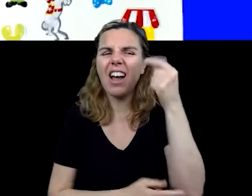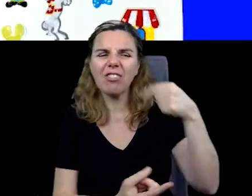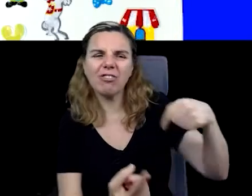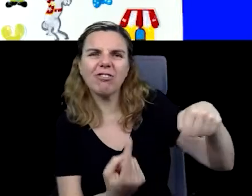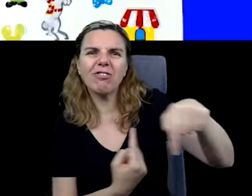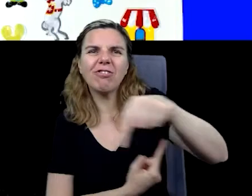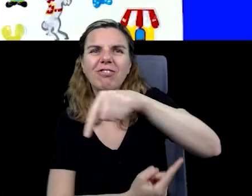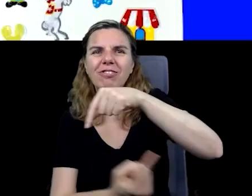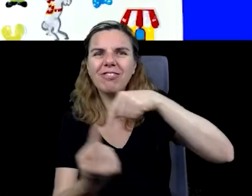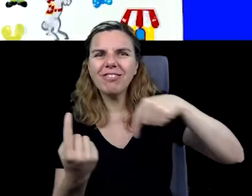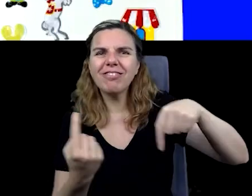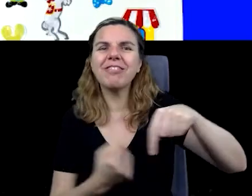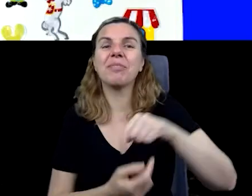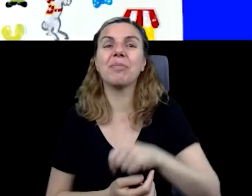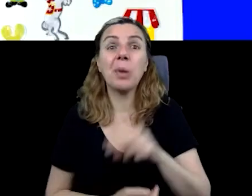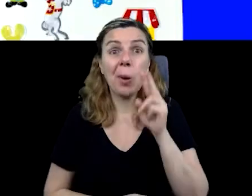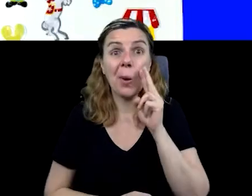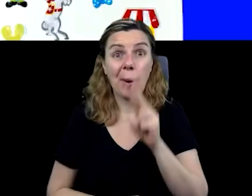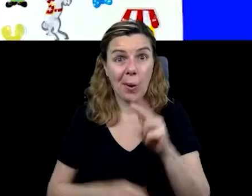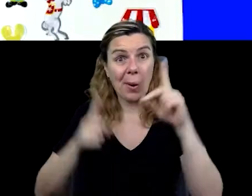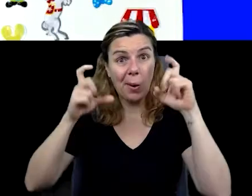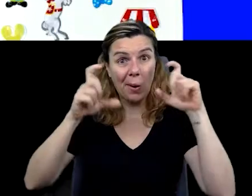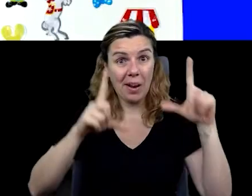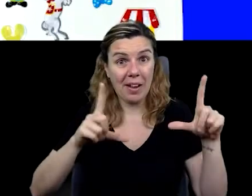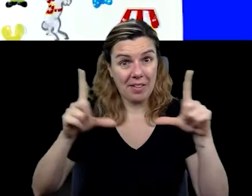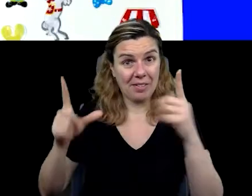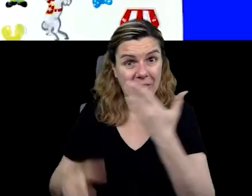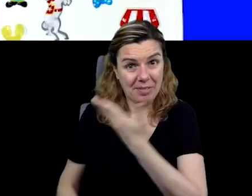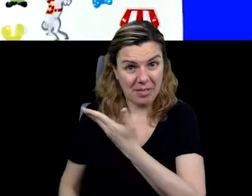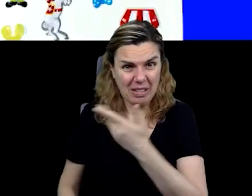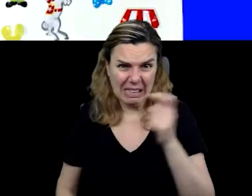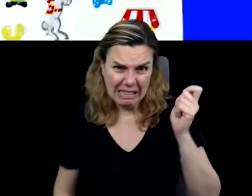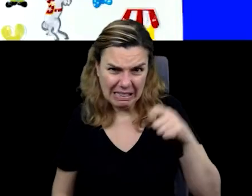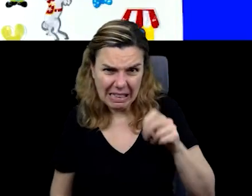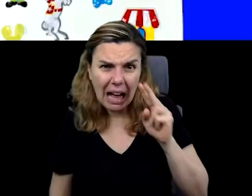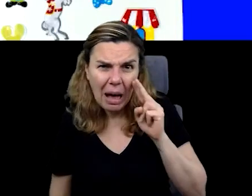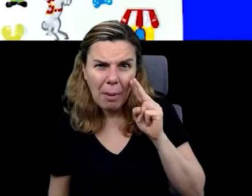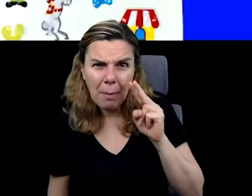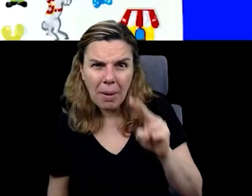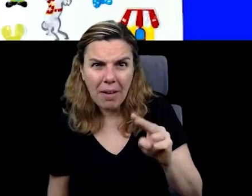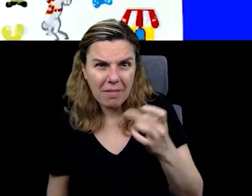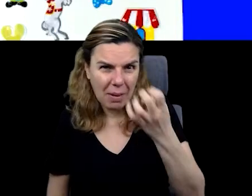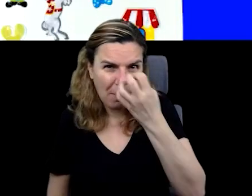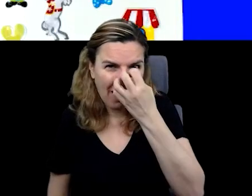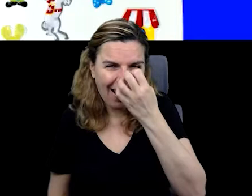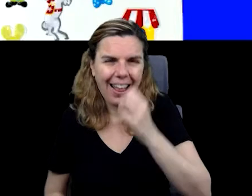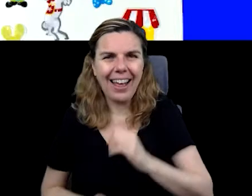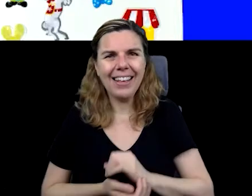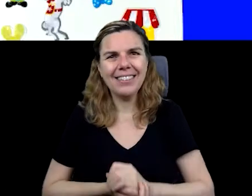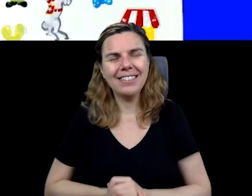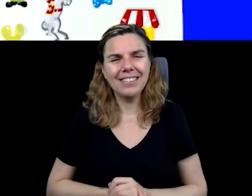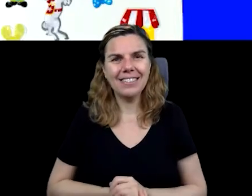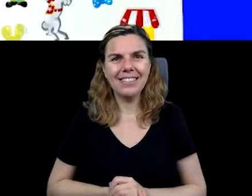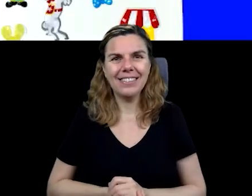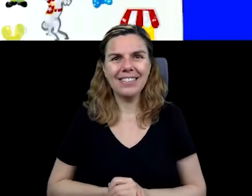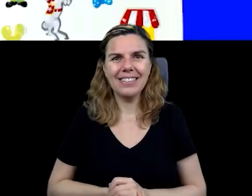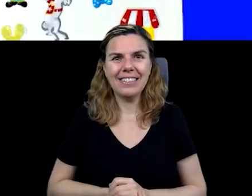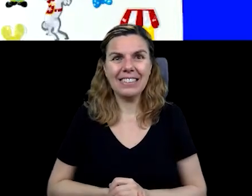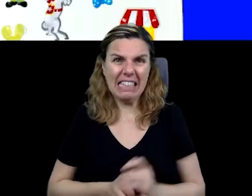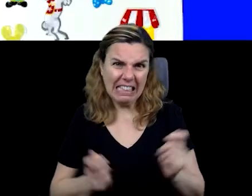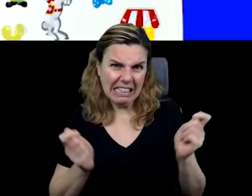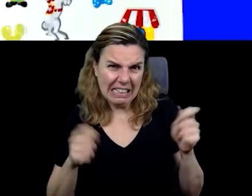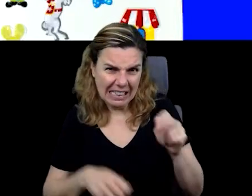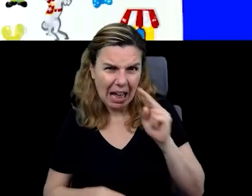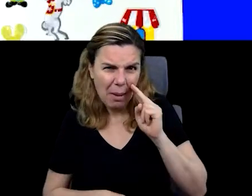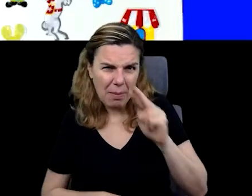Quem aí encontra um palhaço? Será que